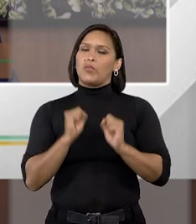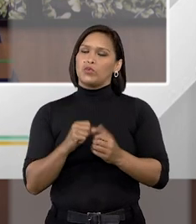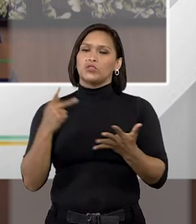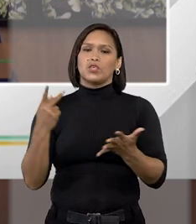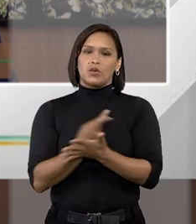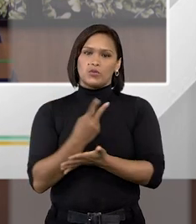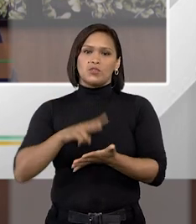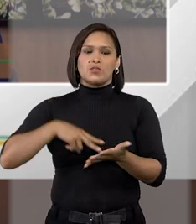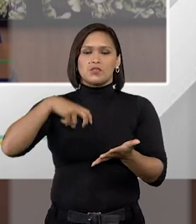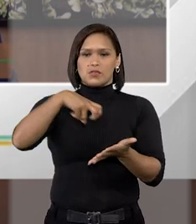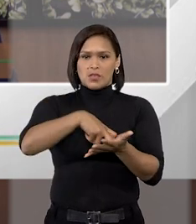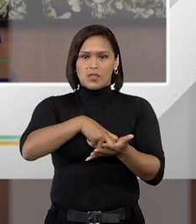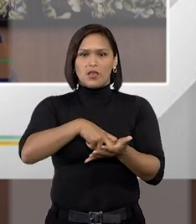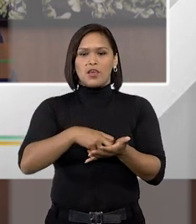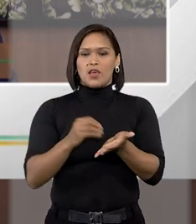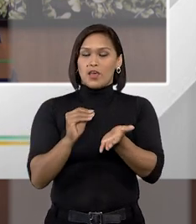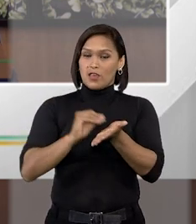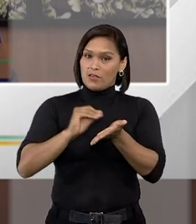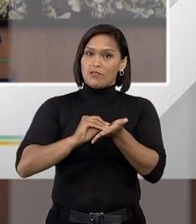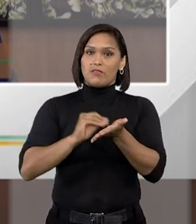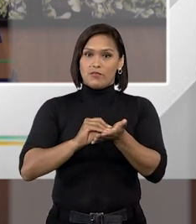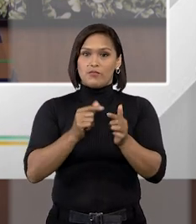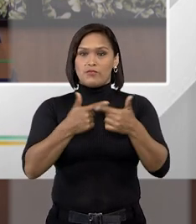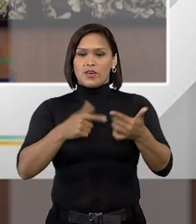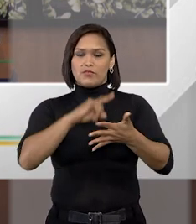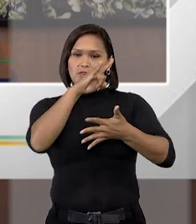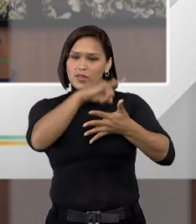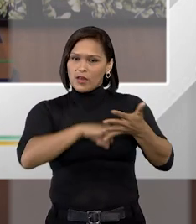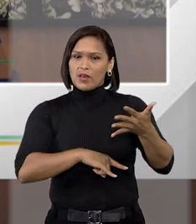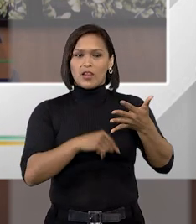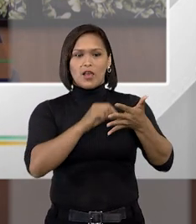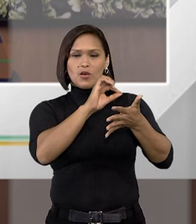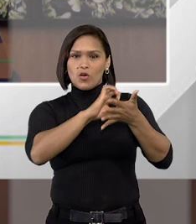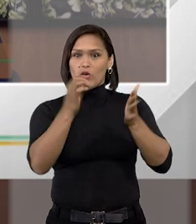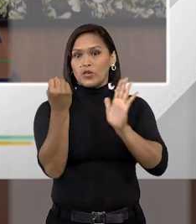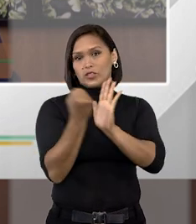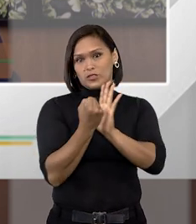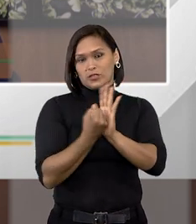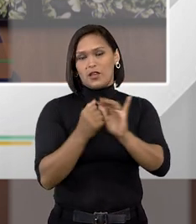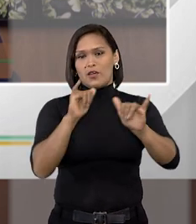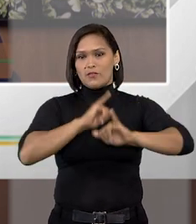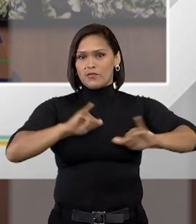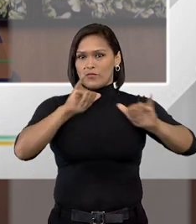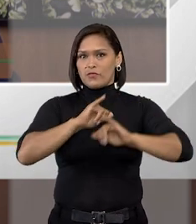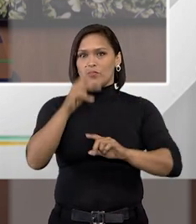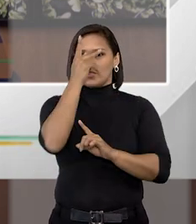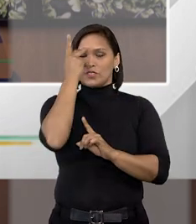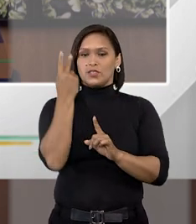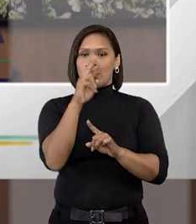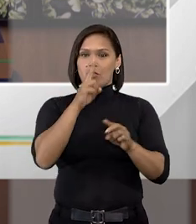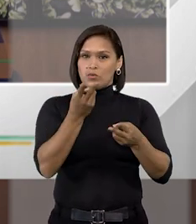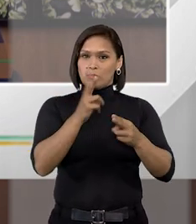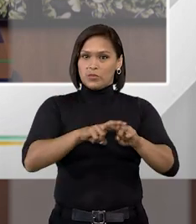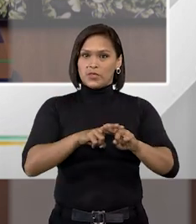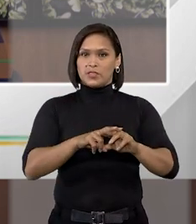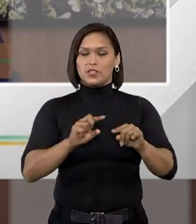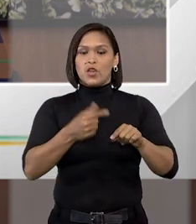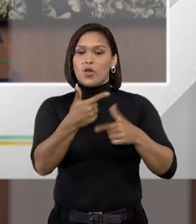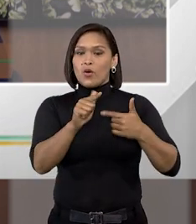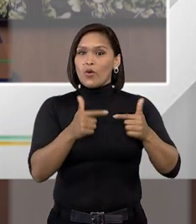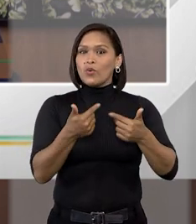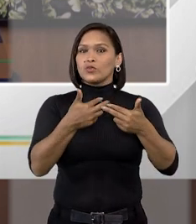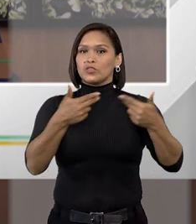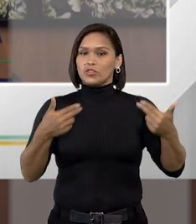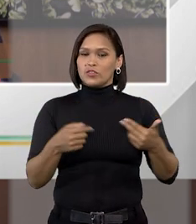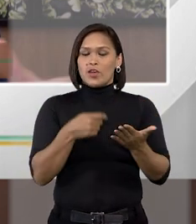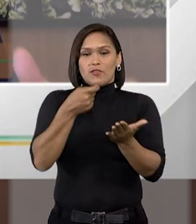em falta né? que vai ficar no boletim aí de informação do reeducando outra coisa diferente